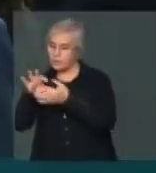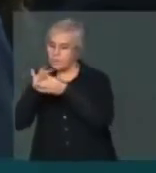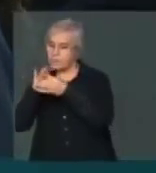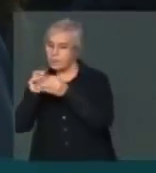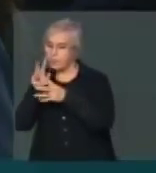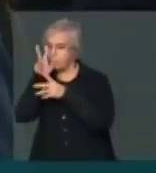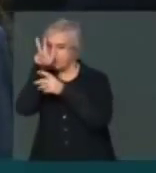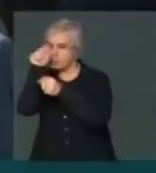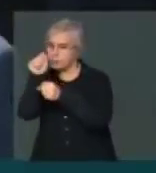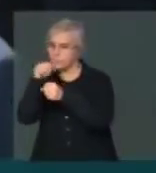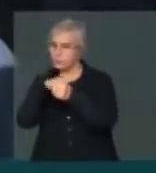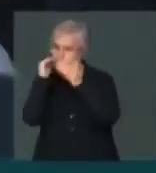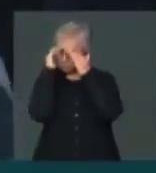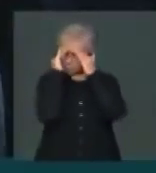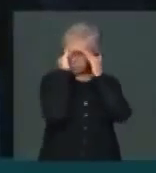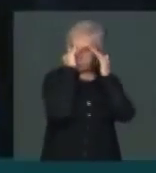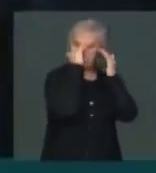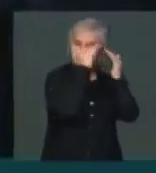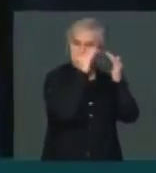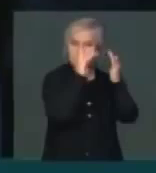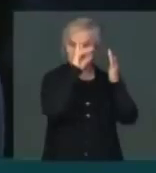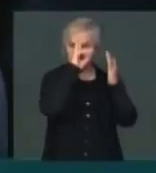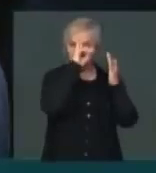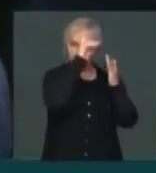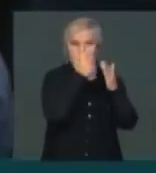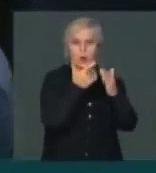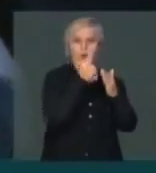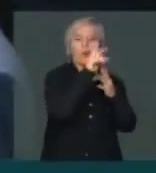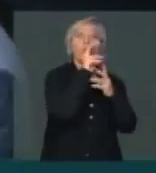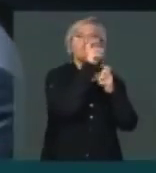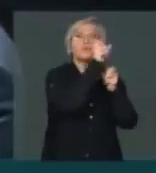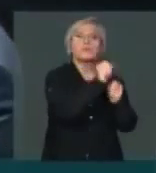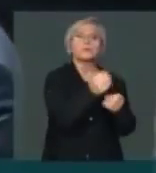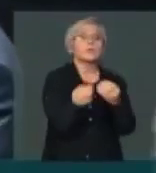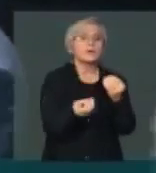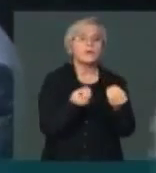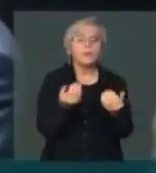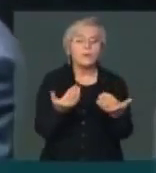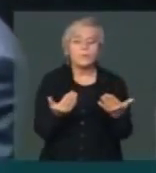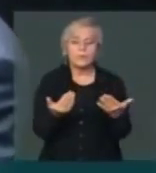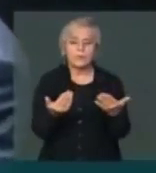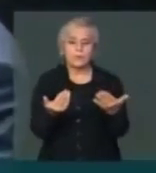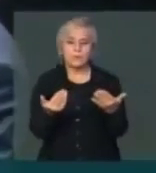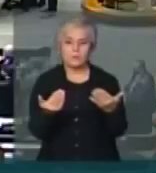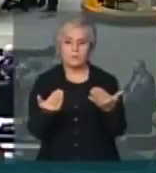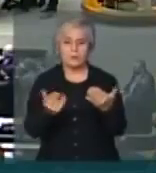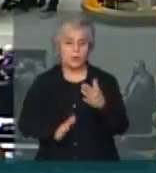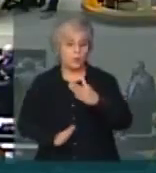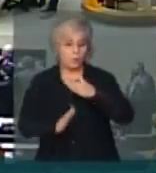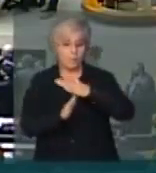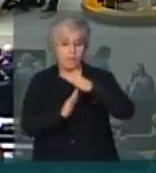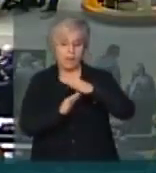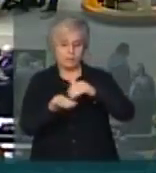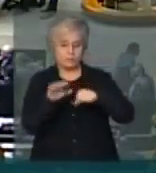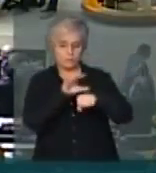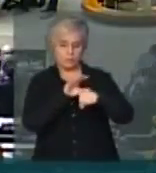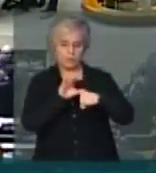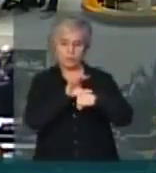subordinado à chefia de outro poder? Porque, no máximo que a Constituição